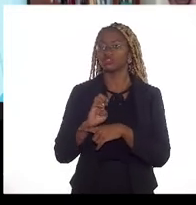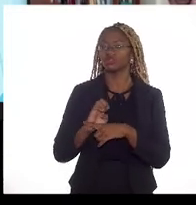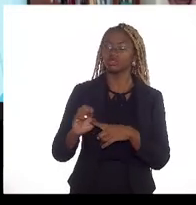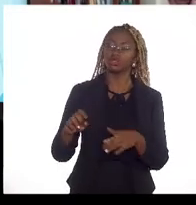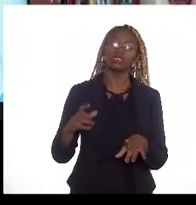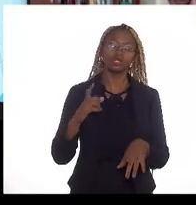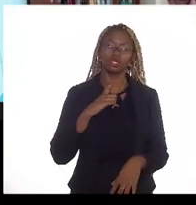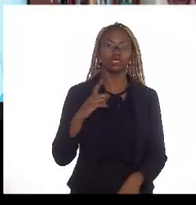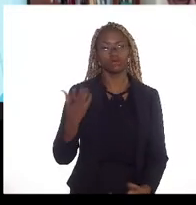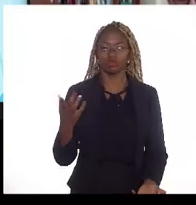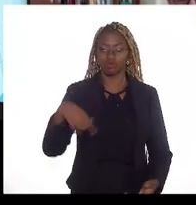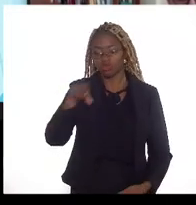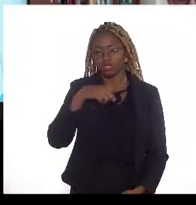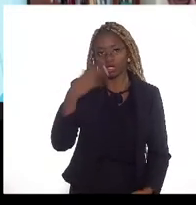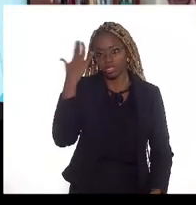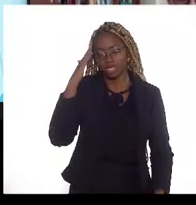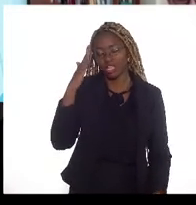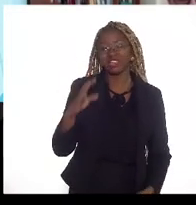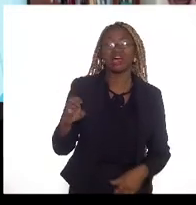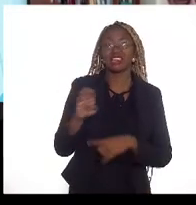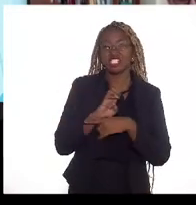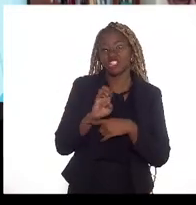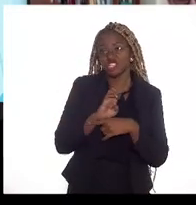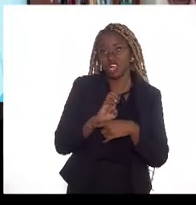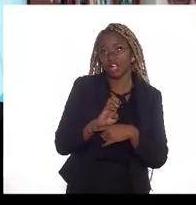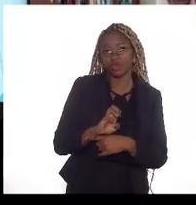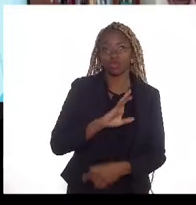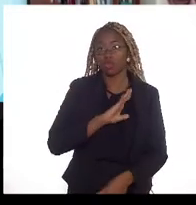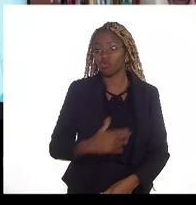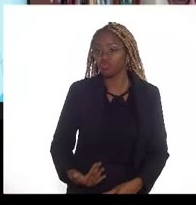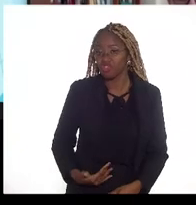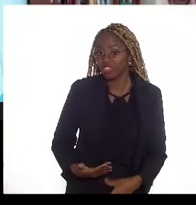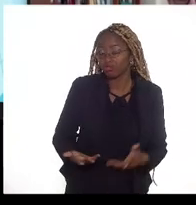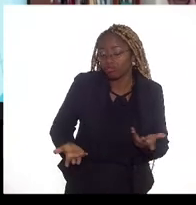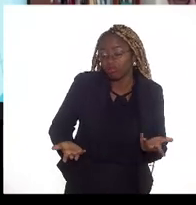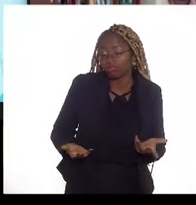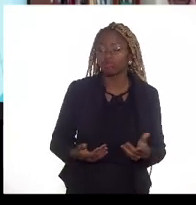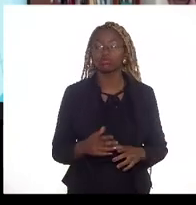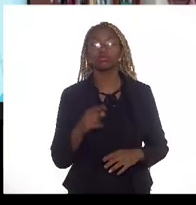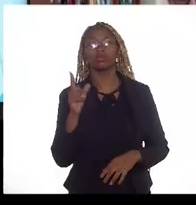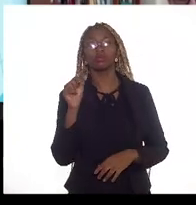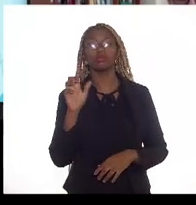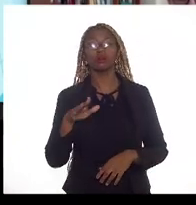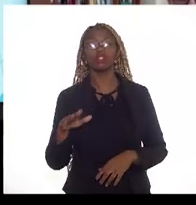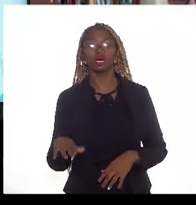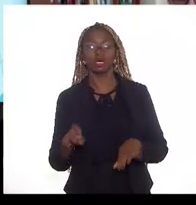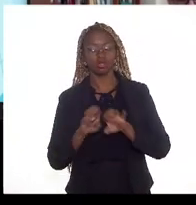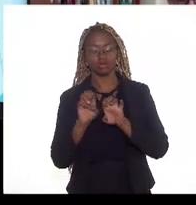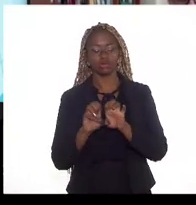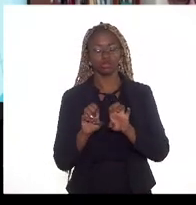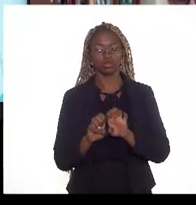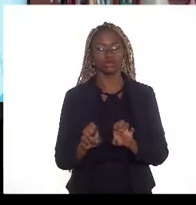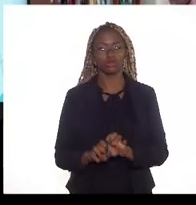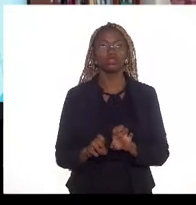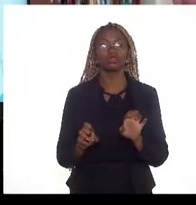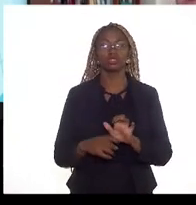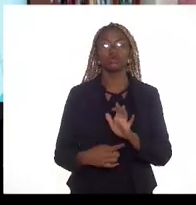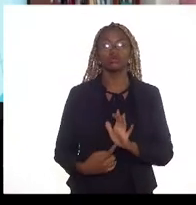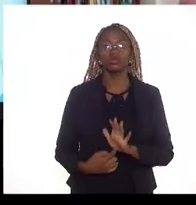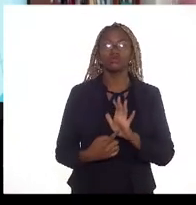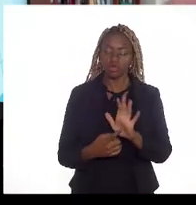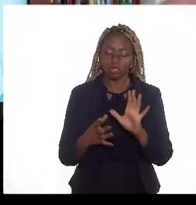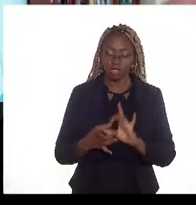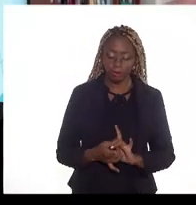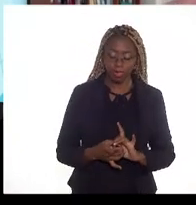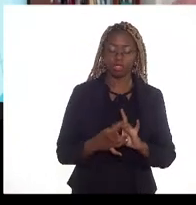Estado como quiserem da infraestrutura para baratear a infraestrutura que traga que possa